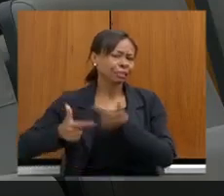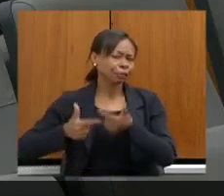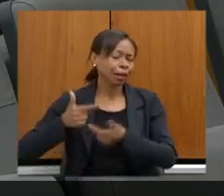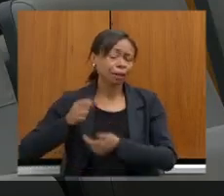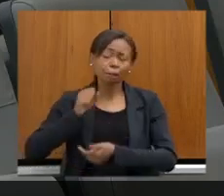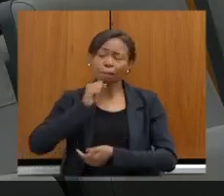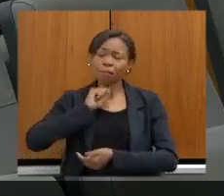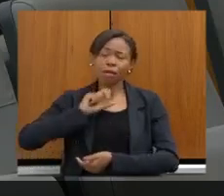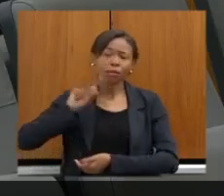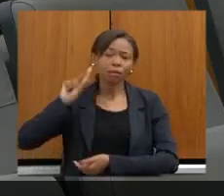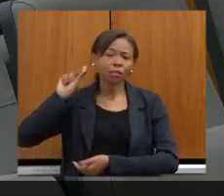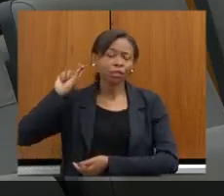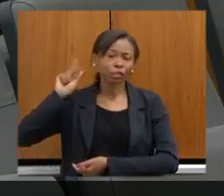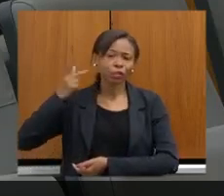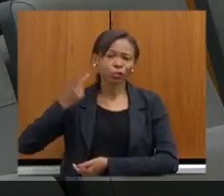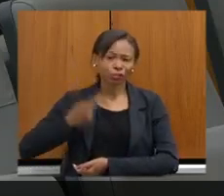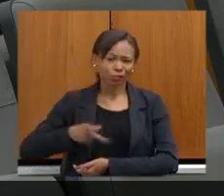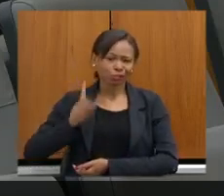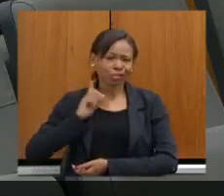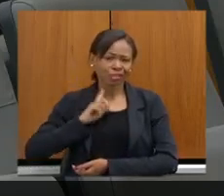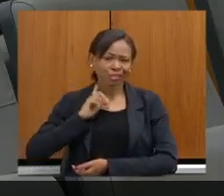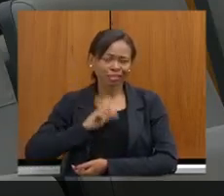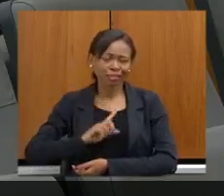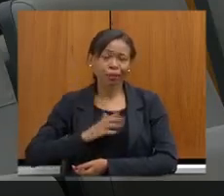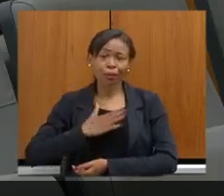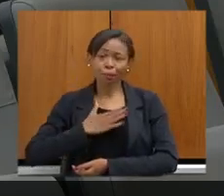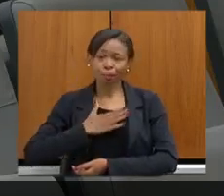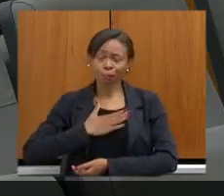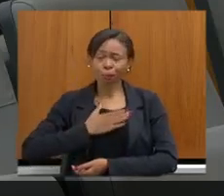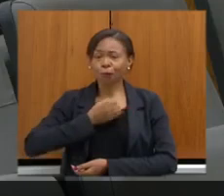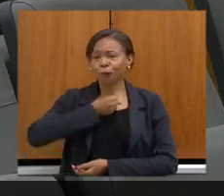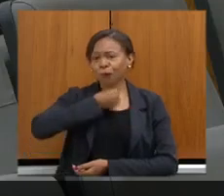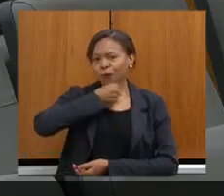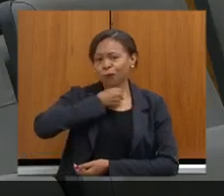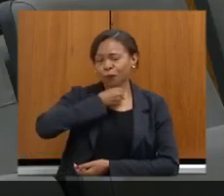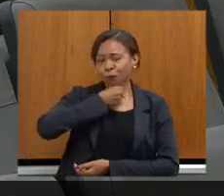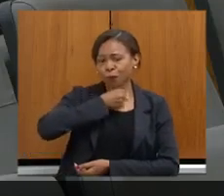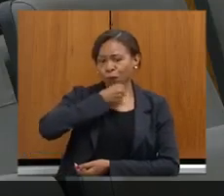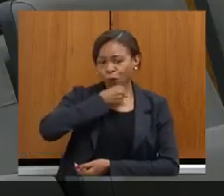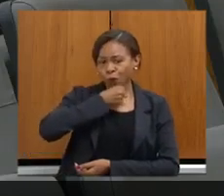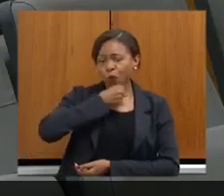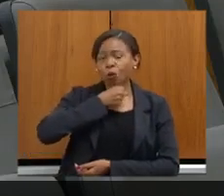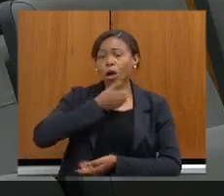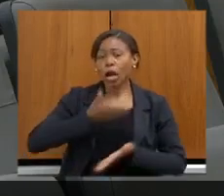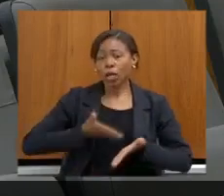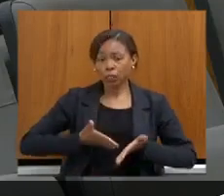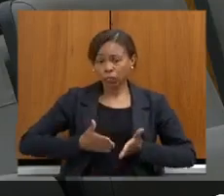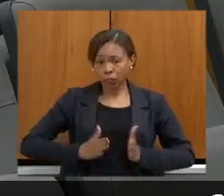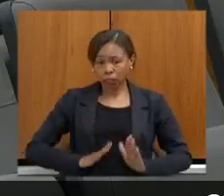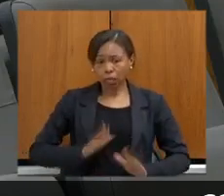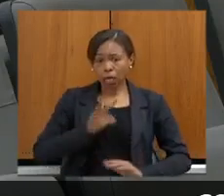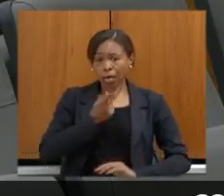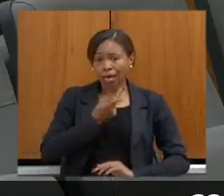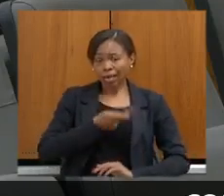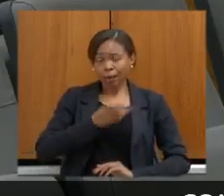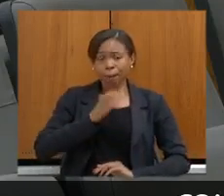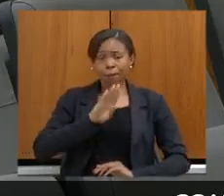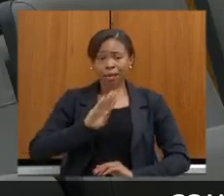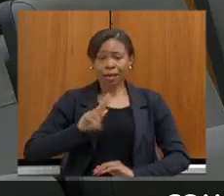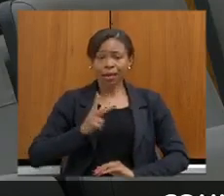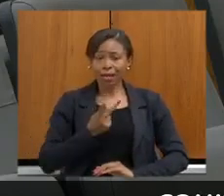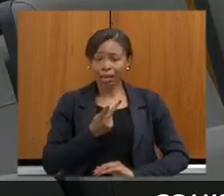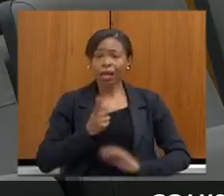Minas Gerais, Sou neto de comerciante nascido em Belo Horizonte, onde tivemos alguns